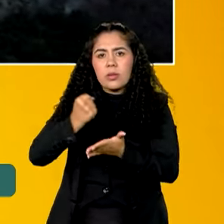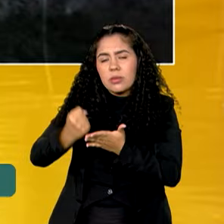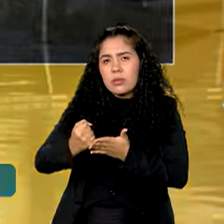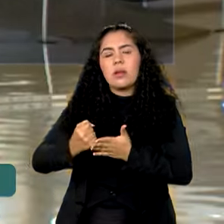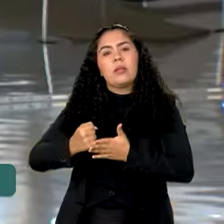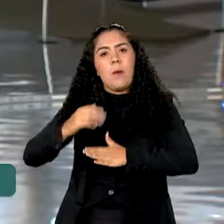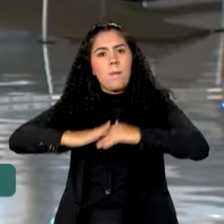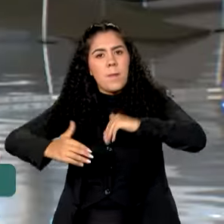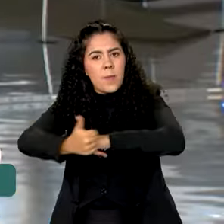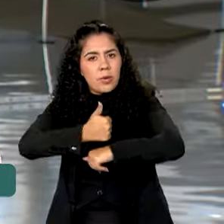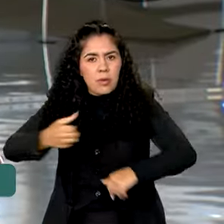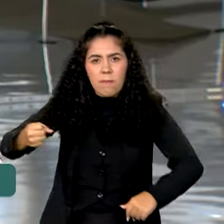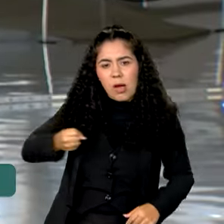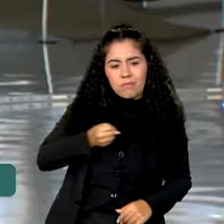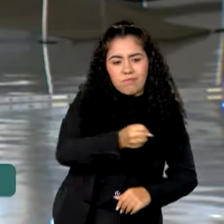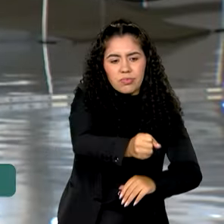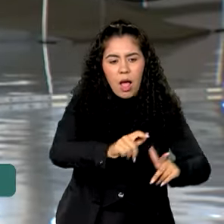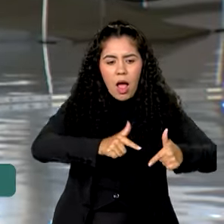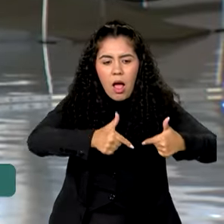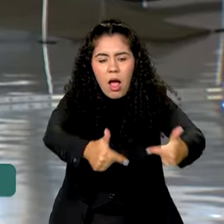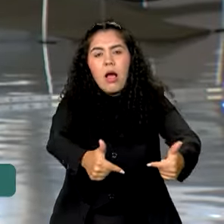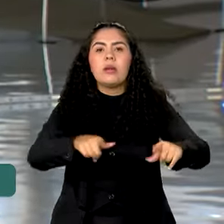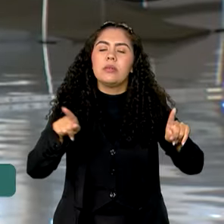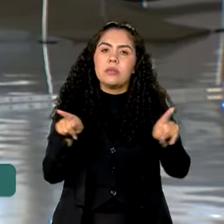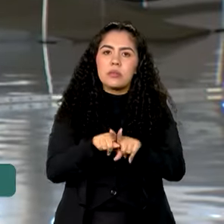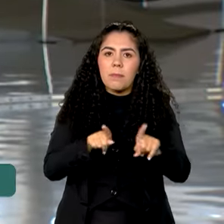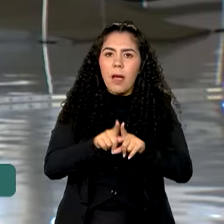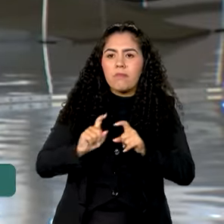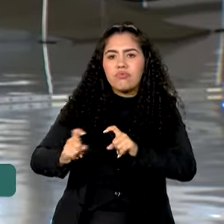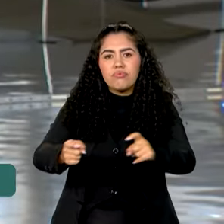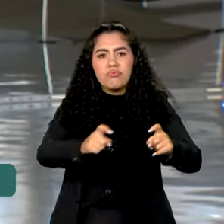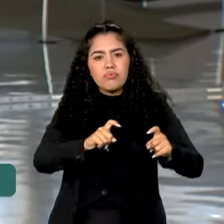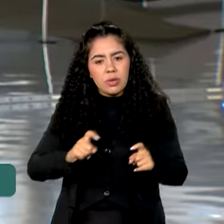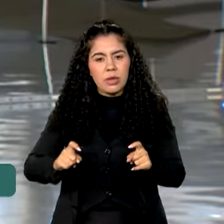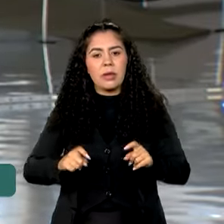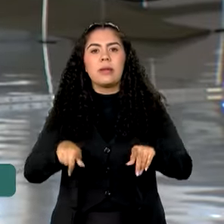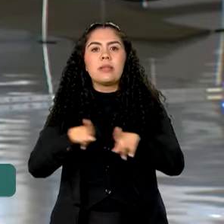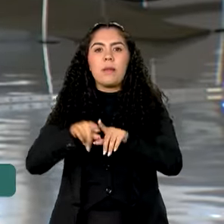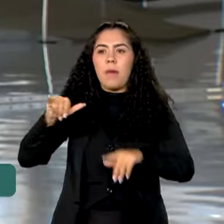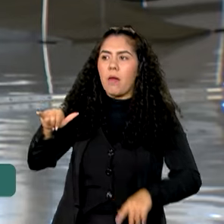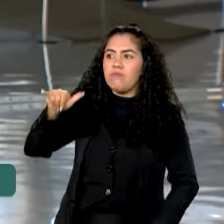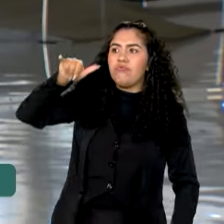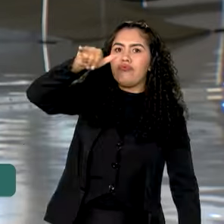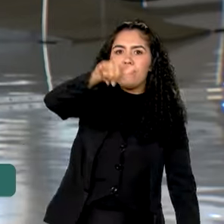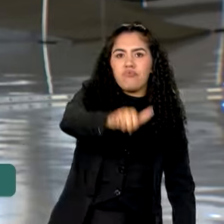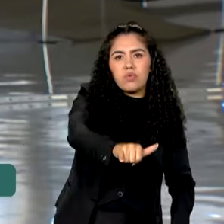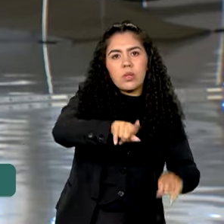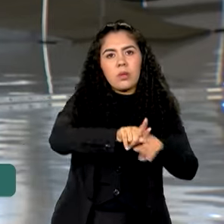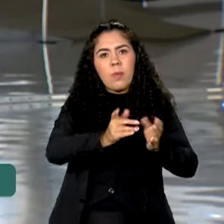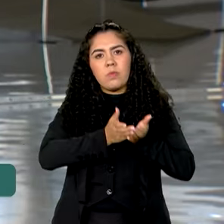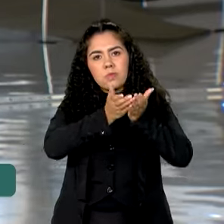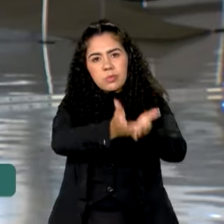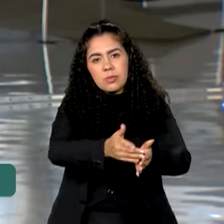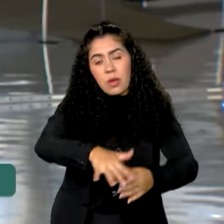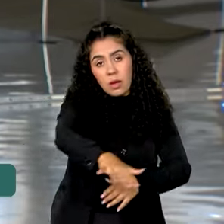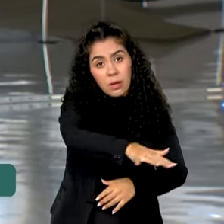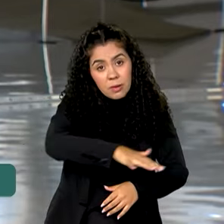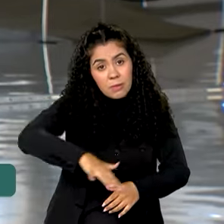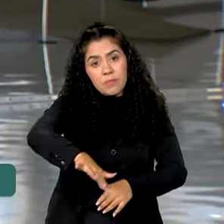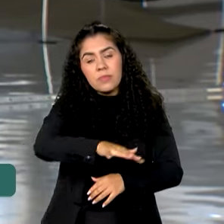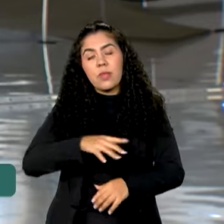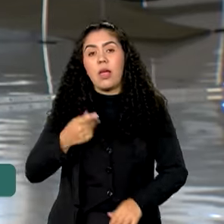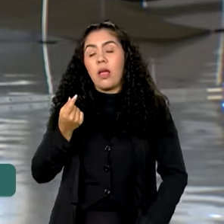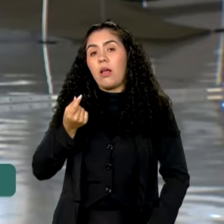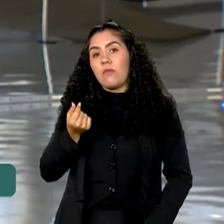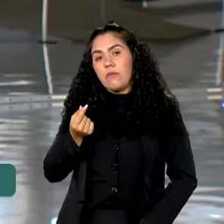para atuação no local e também para esse serviço de logística, inclusive para deslocamento de aeronaves e de embarcações para a região. E o restante do